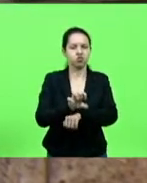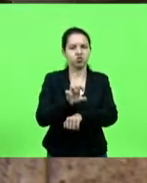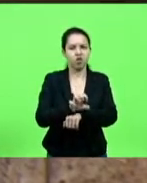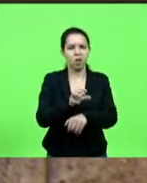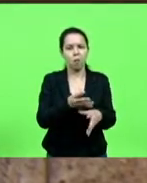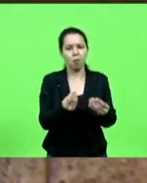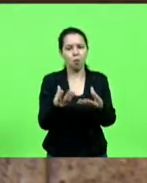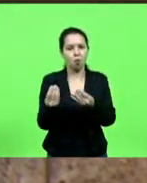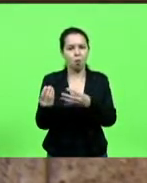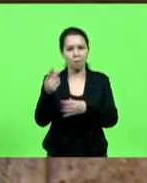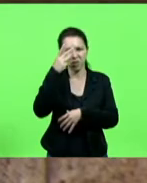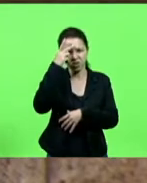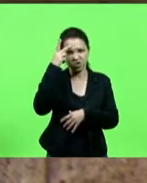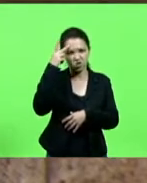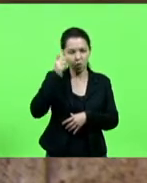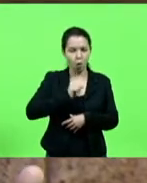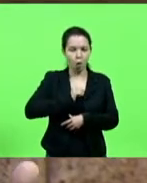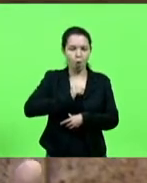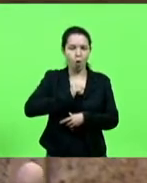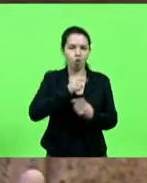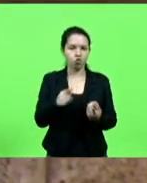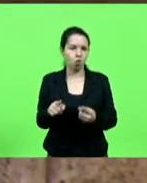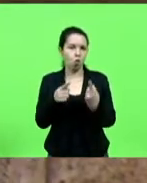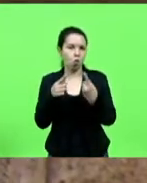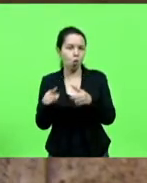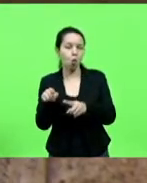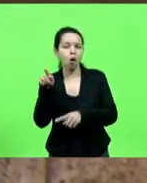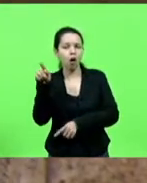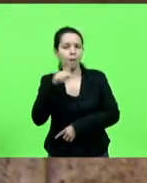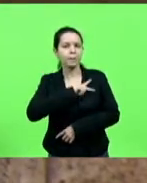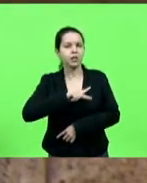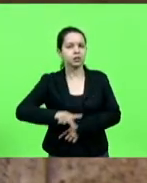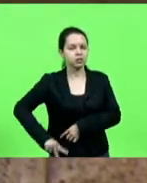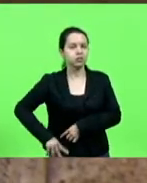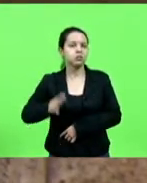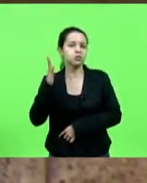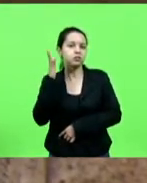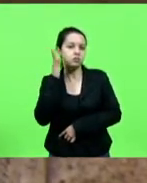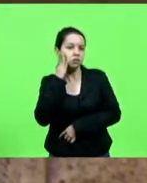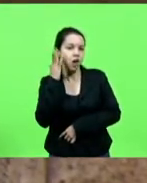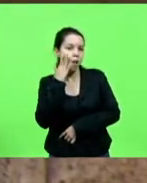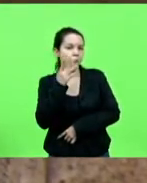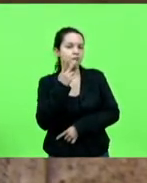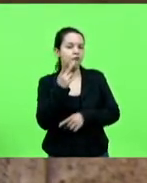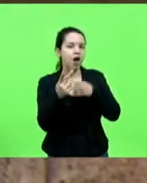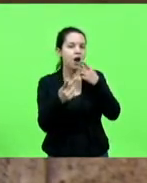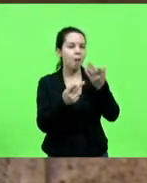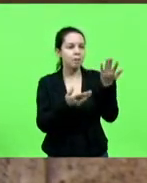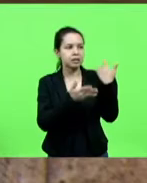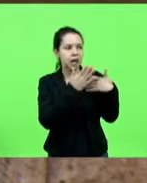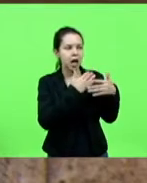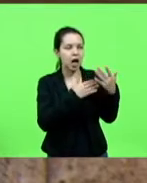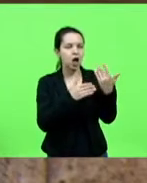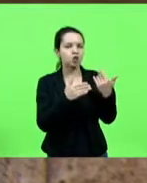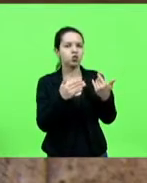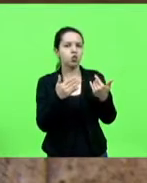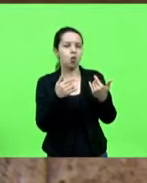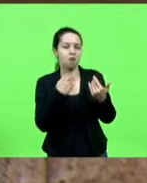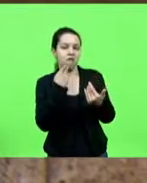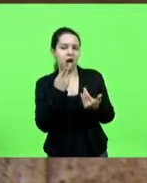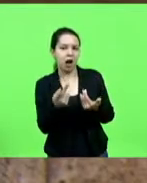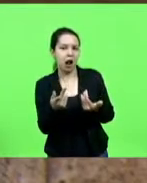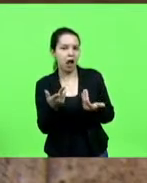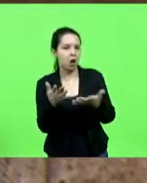que não... Um presidente que sabe dizer muitas vezes aquilo que foi difícil para os outros dizer não, loteando